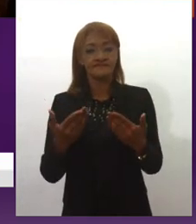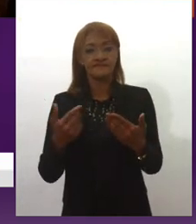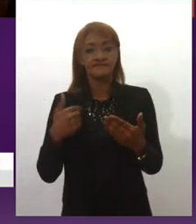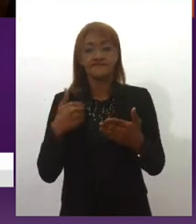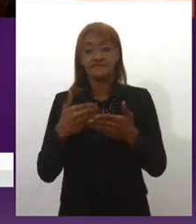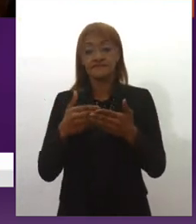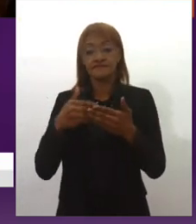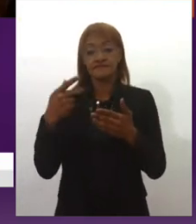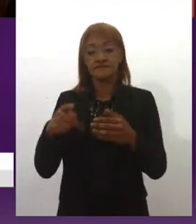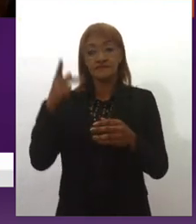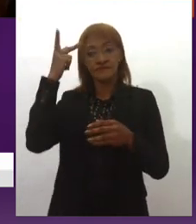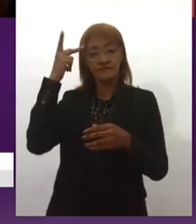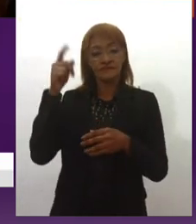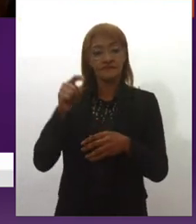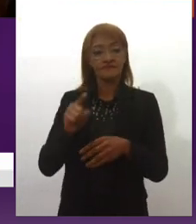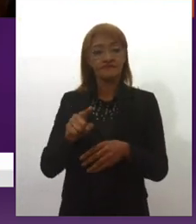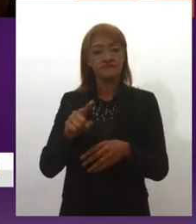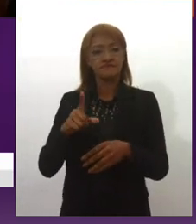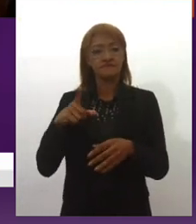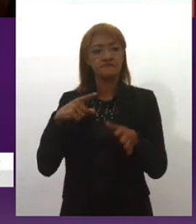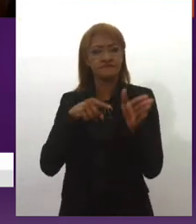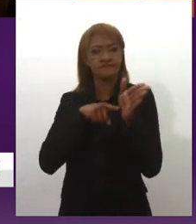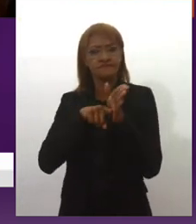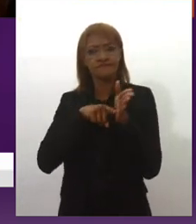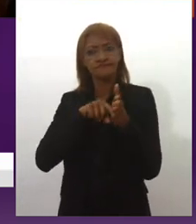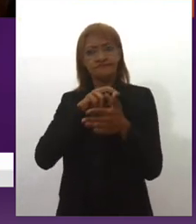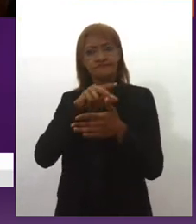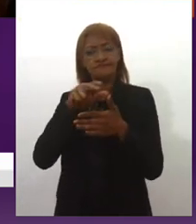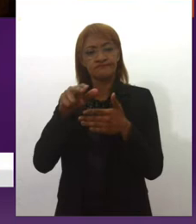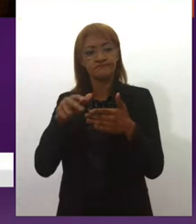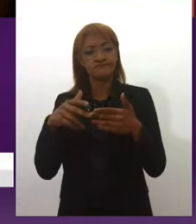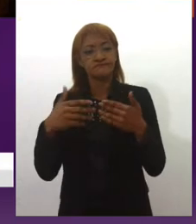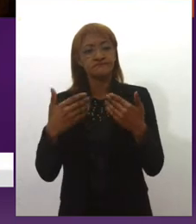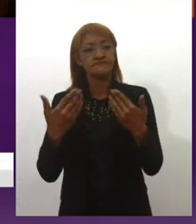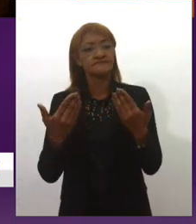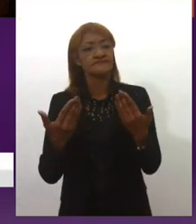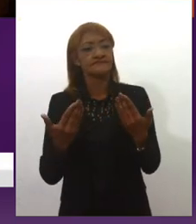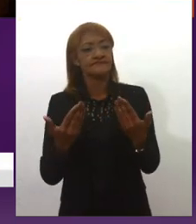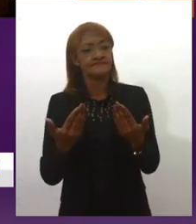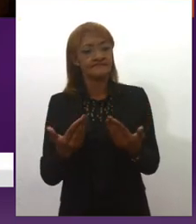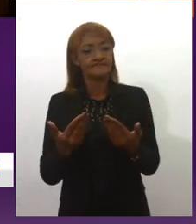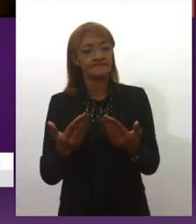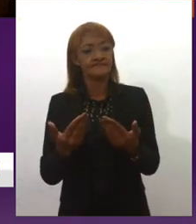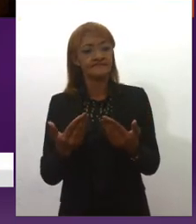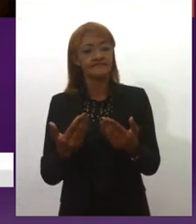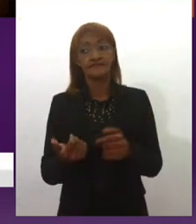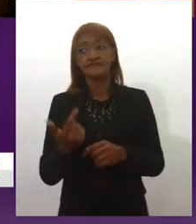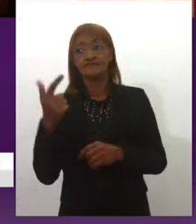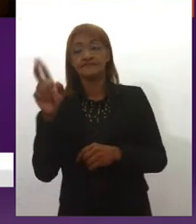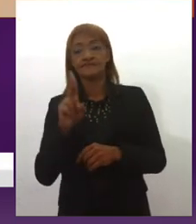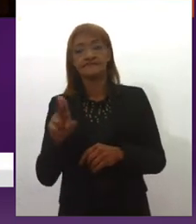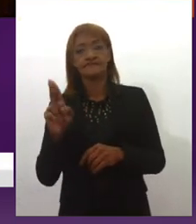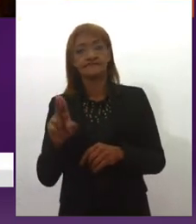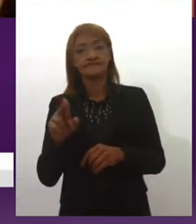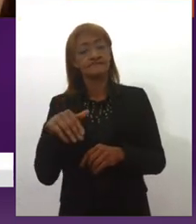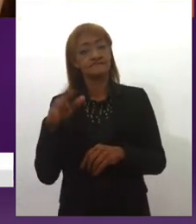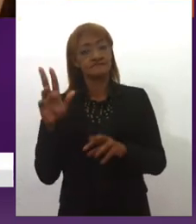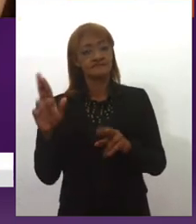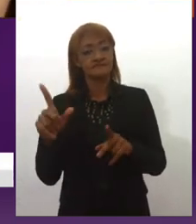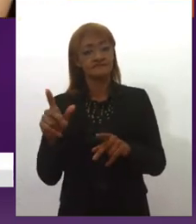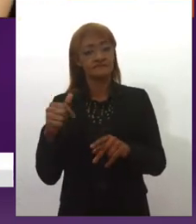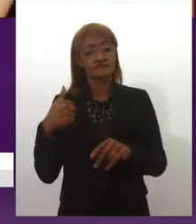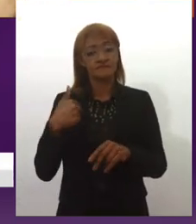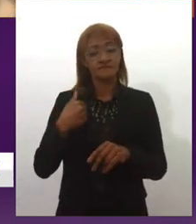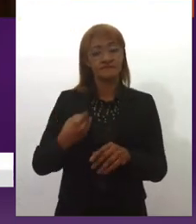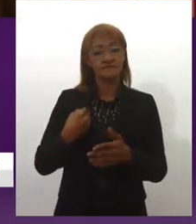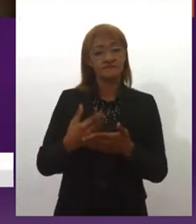ela tem muitos, assim, eu não sinto tanto impacto dentro da USP do que em outras universidades, eu acho que na UFES, quando eu estava, eu